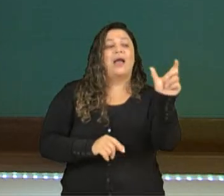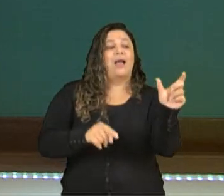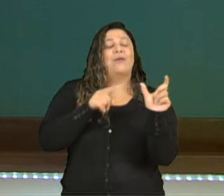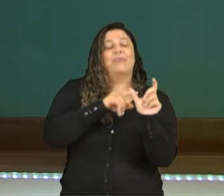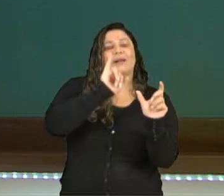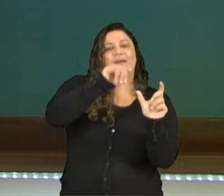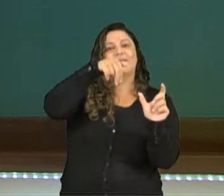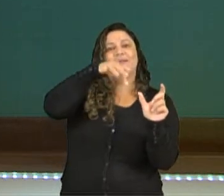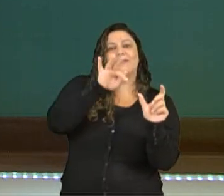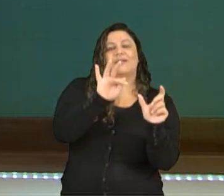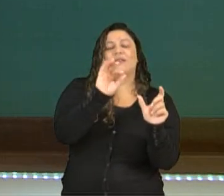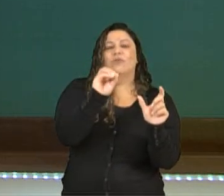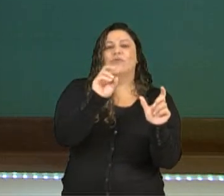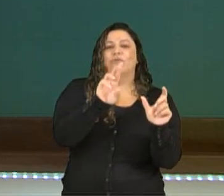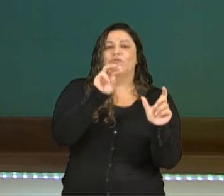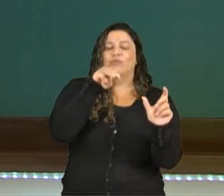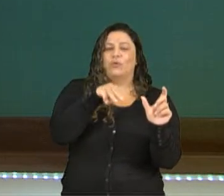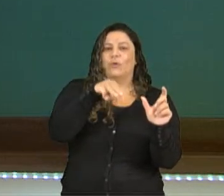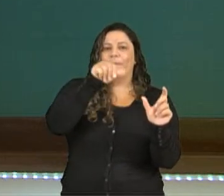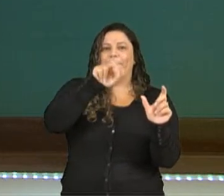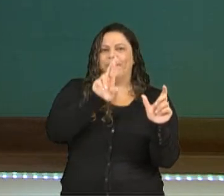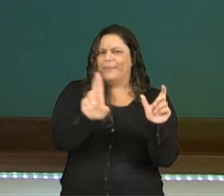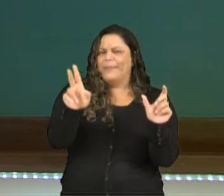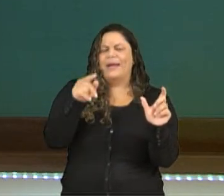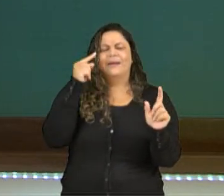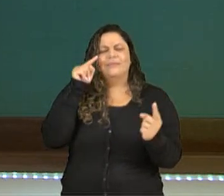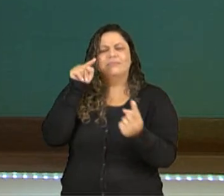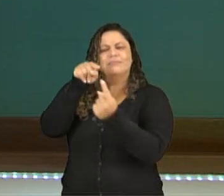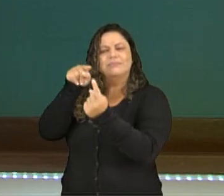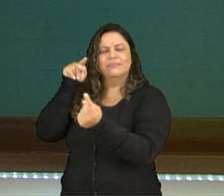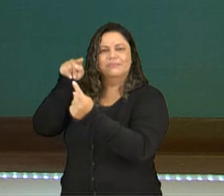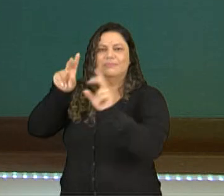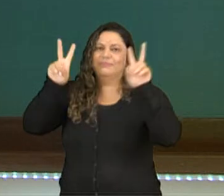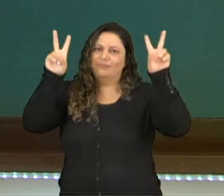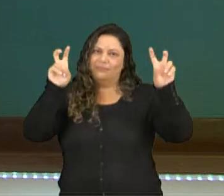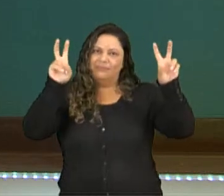autor ou uma pessoa sobre um determinado assunto.